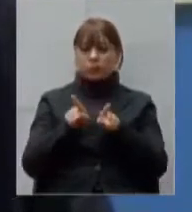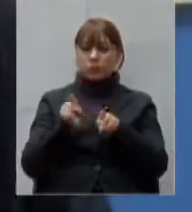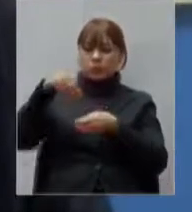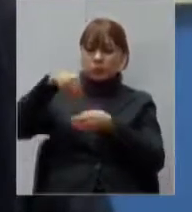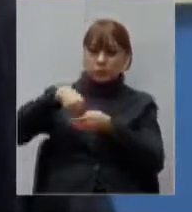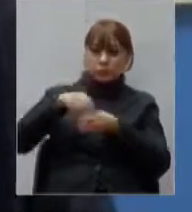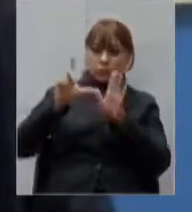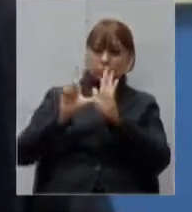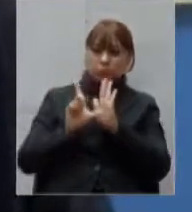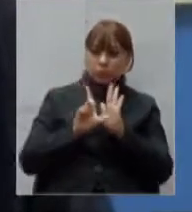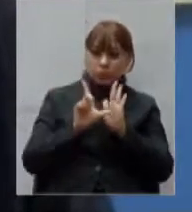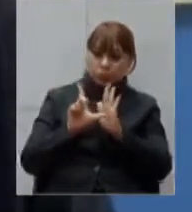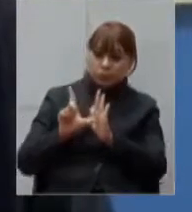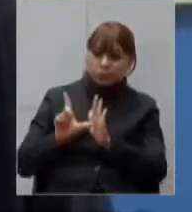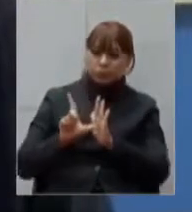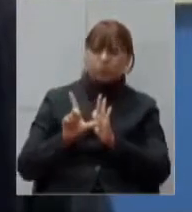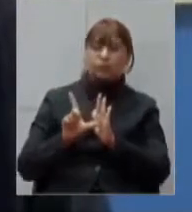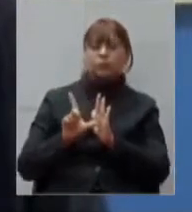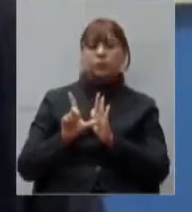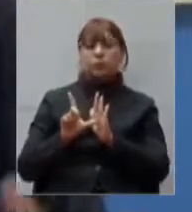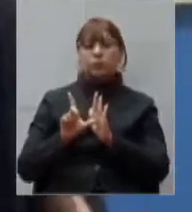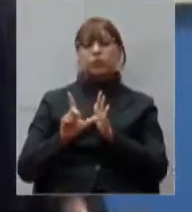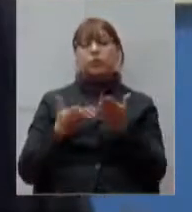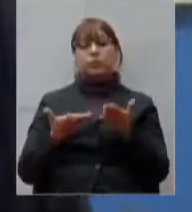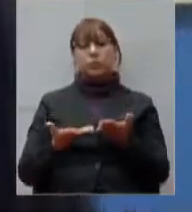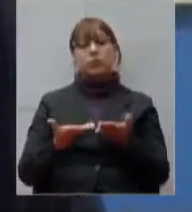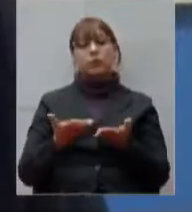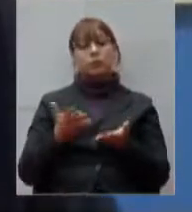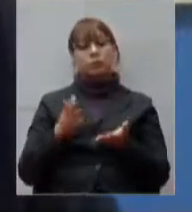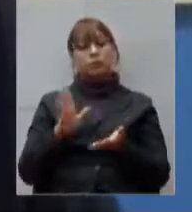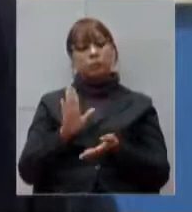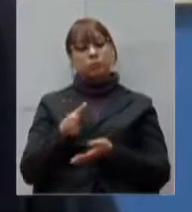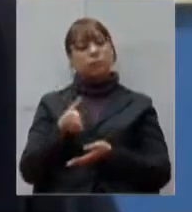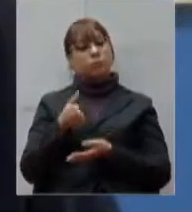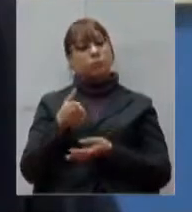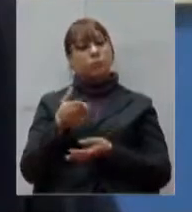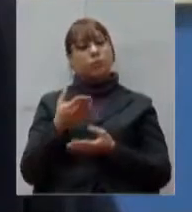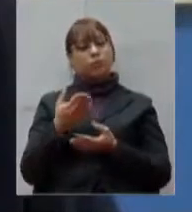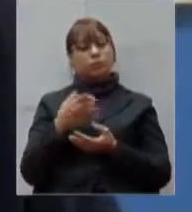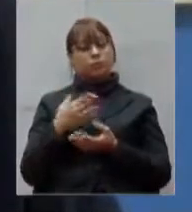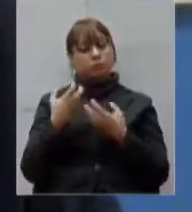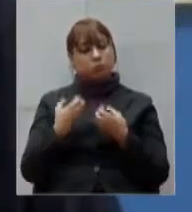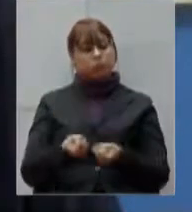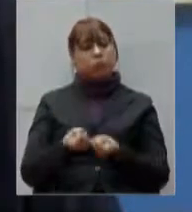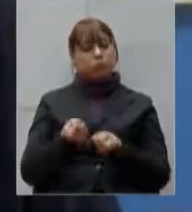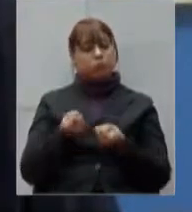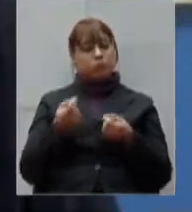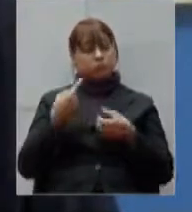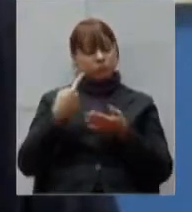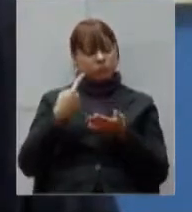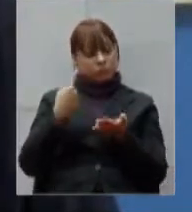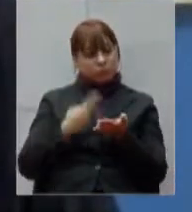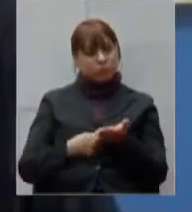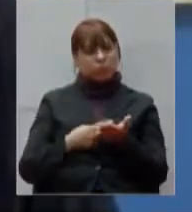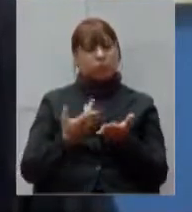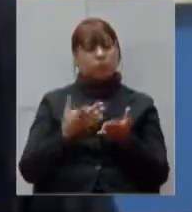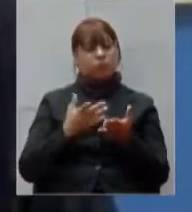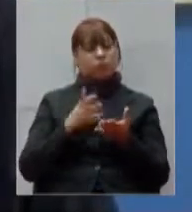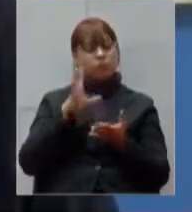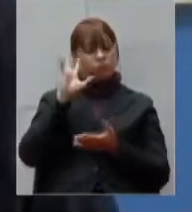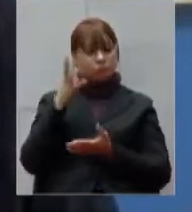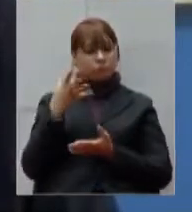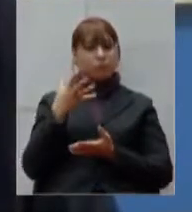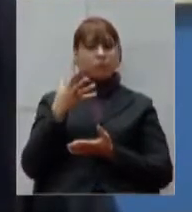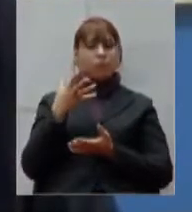de cada estabelecimento então são essas as medidas que foram adotadas pelo comitê técnico gestor